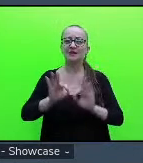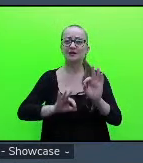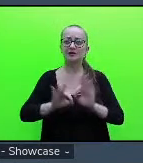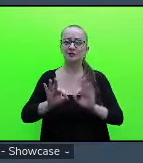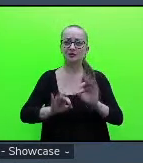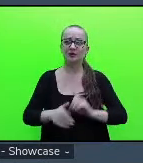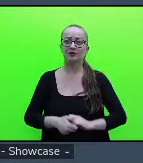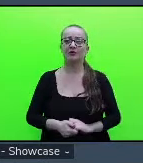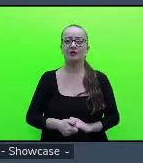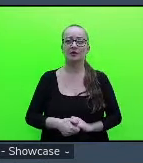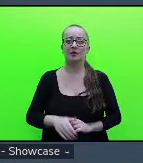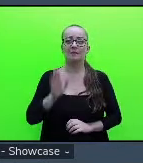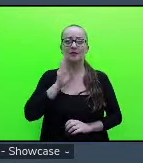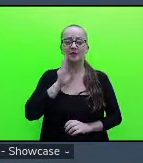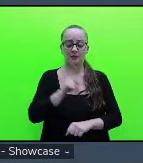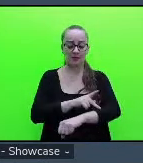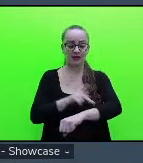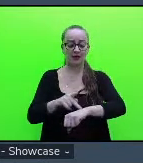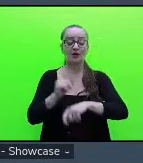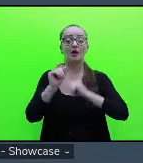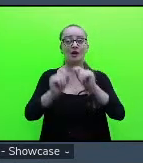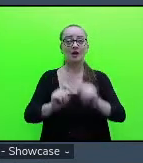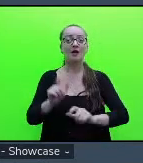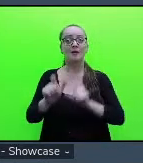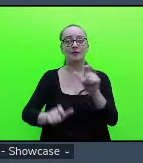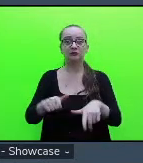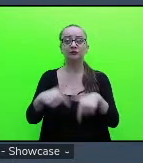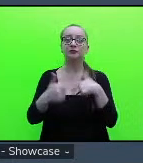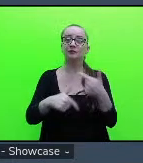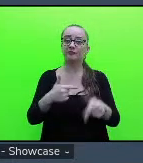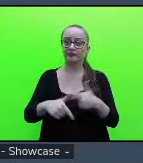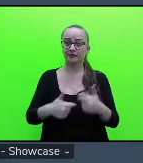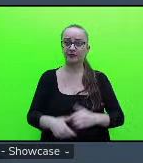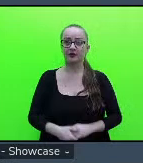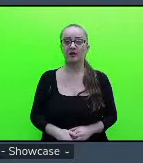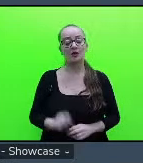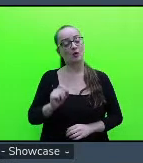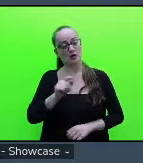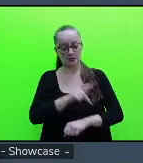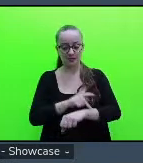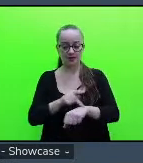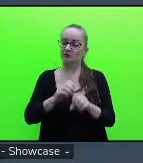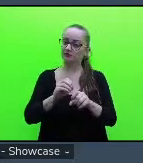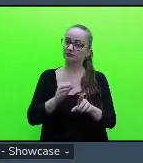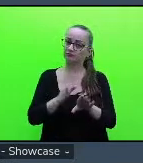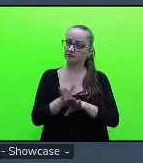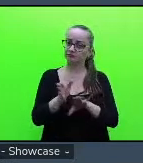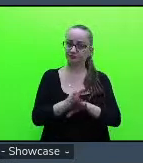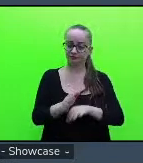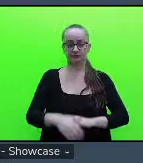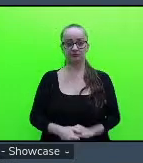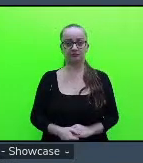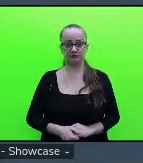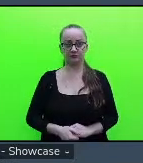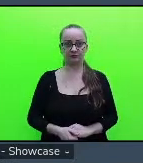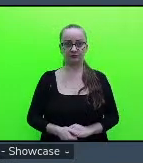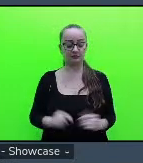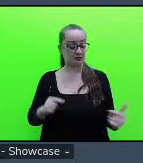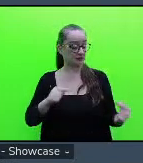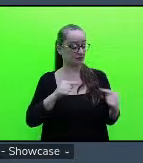pela pedagoga então eles são sujeitos a trabalhar o que a pedagoga orienta de acordo com